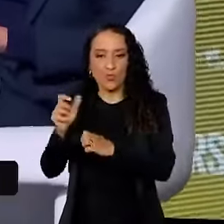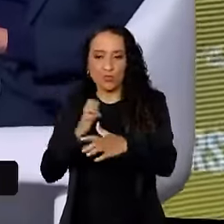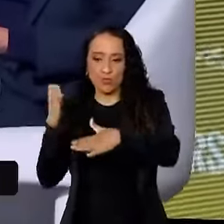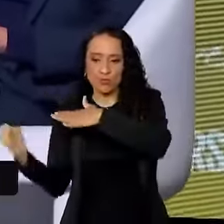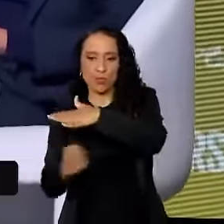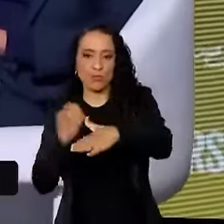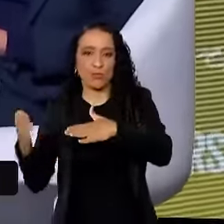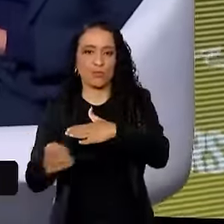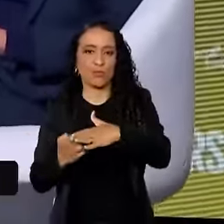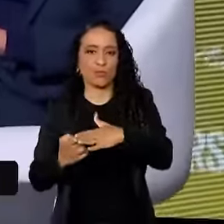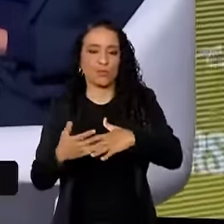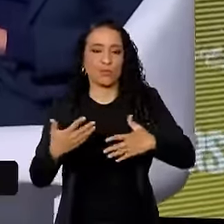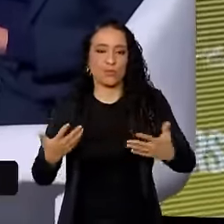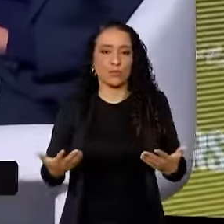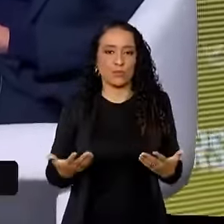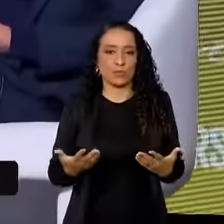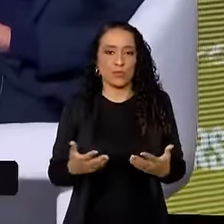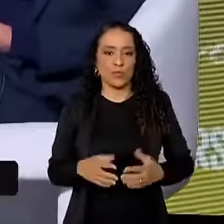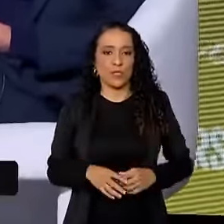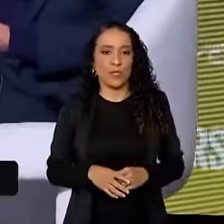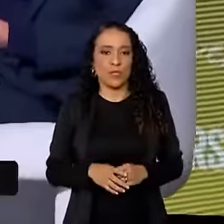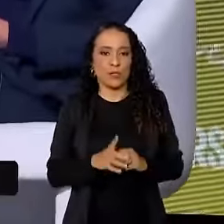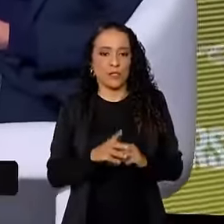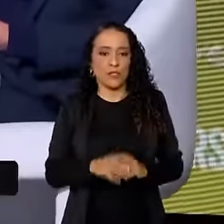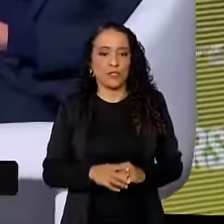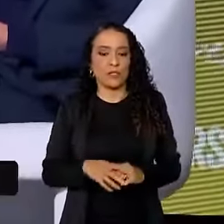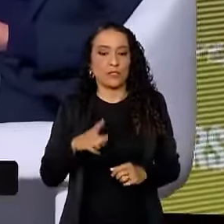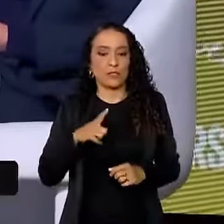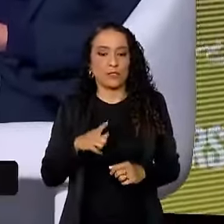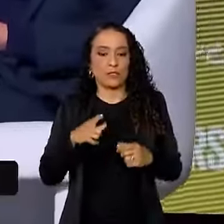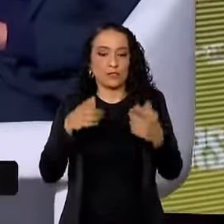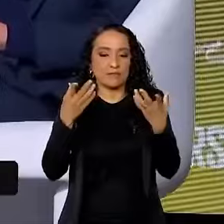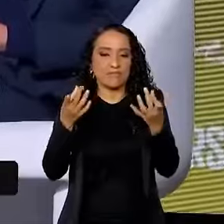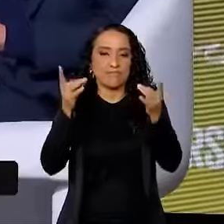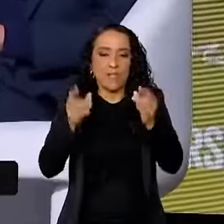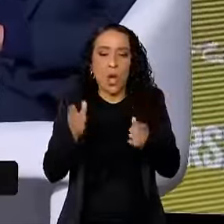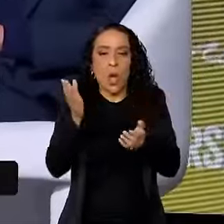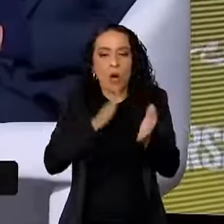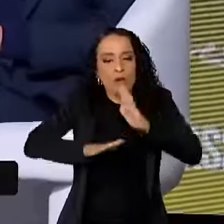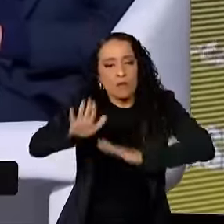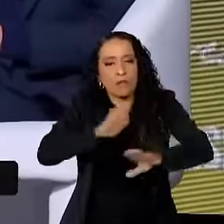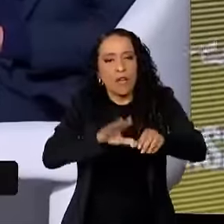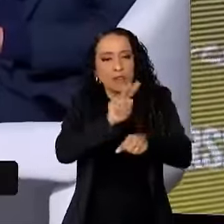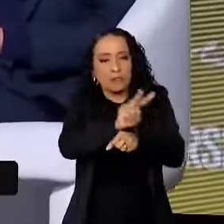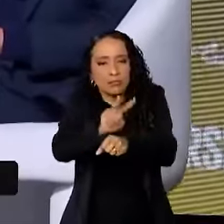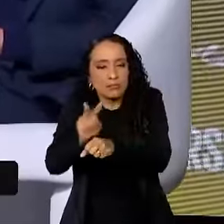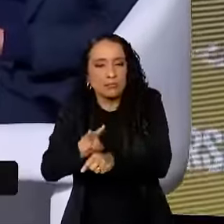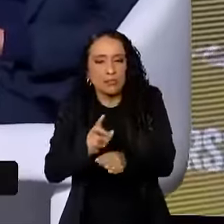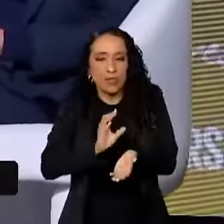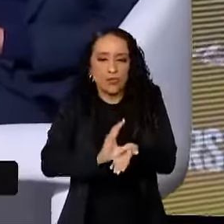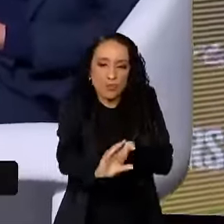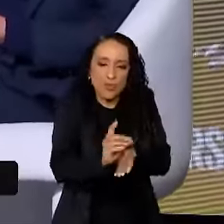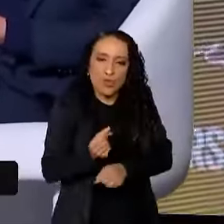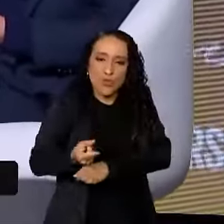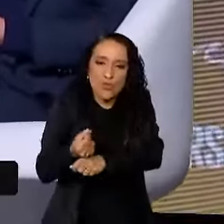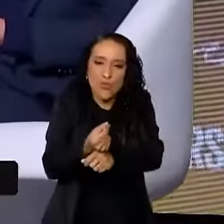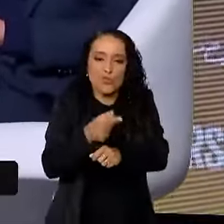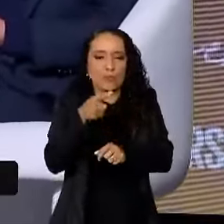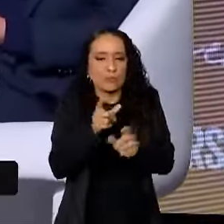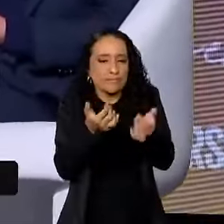você é muito cuidado com os seus investimentos, você é muito analítico sobre o impacto